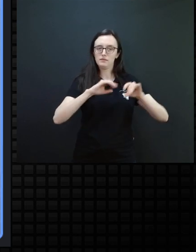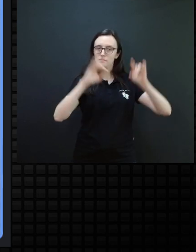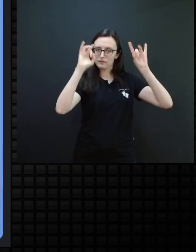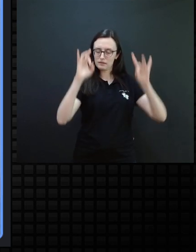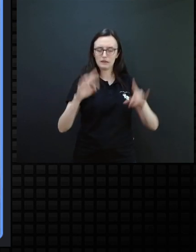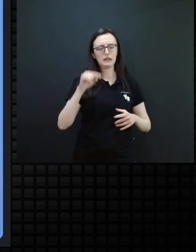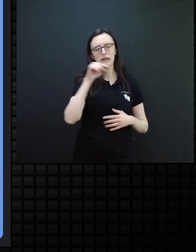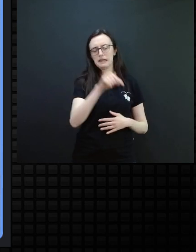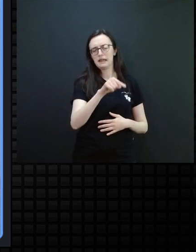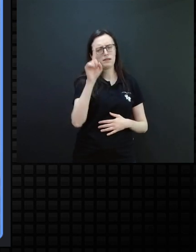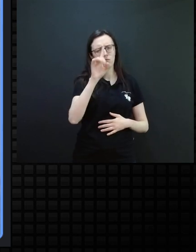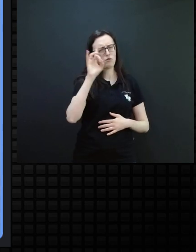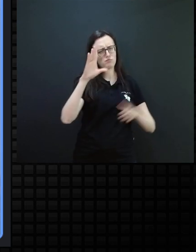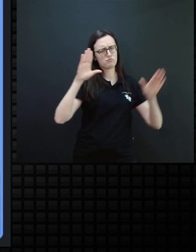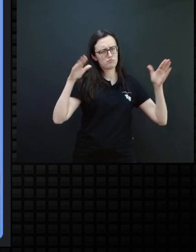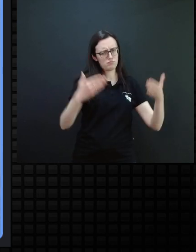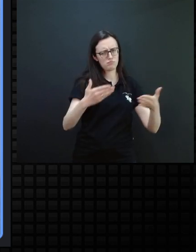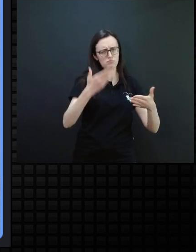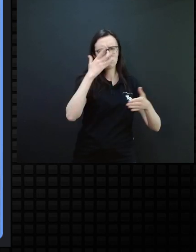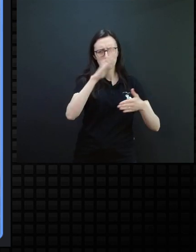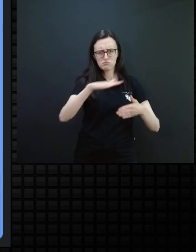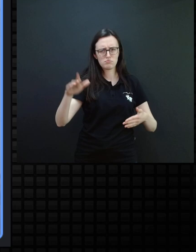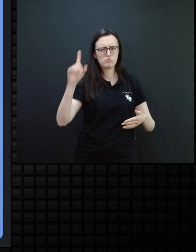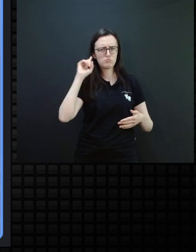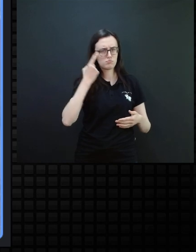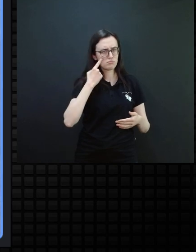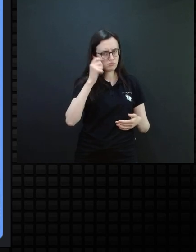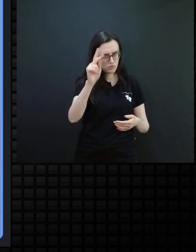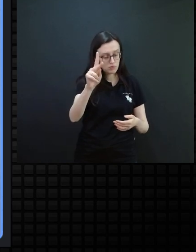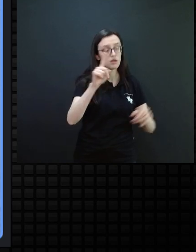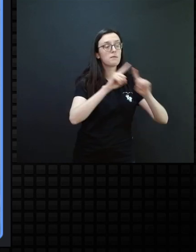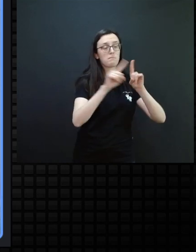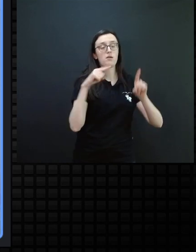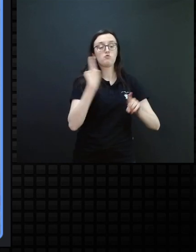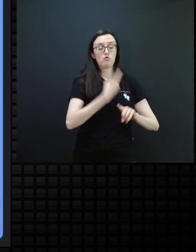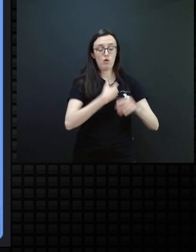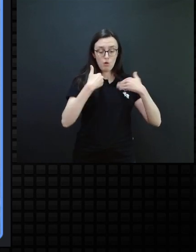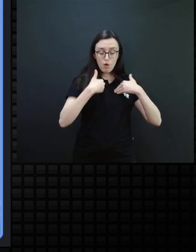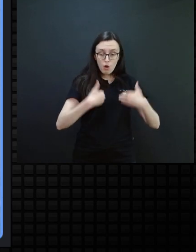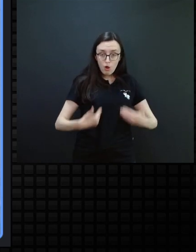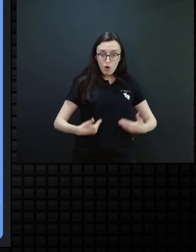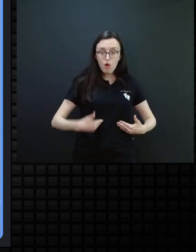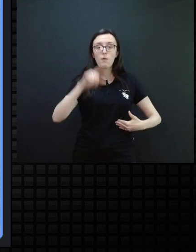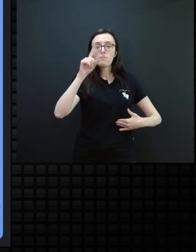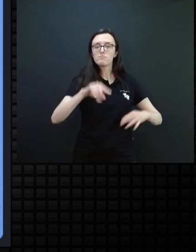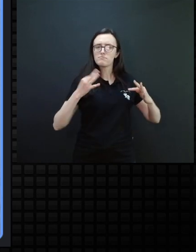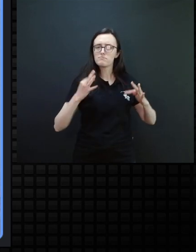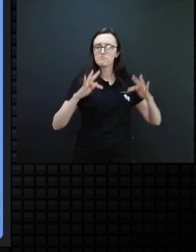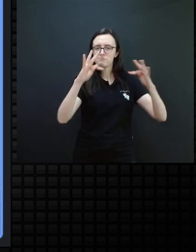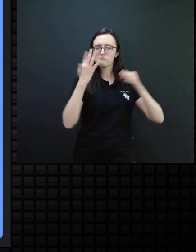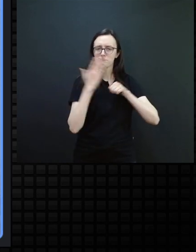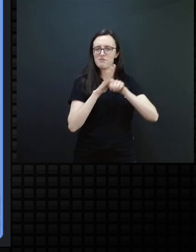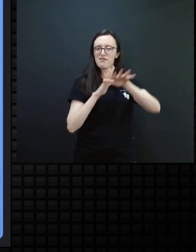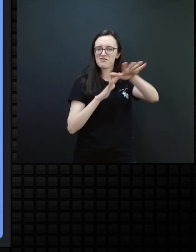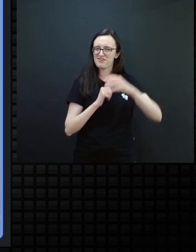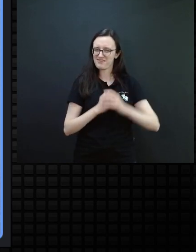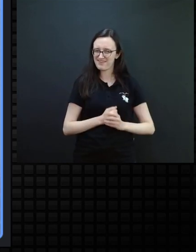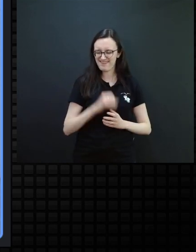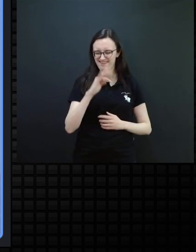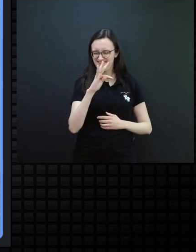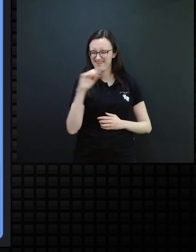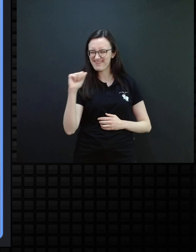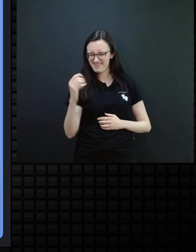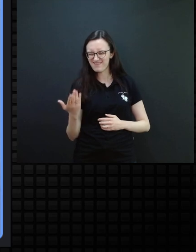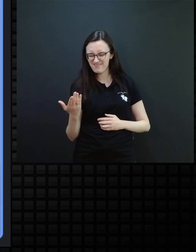isso não vale só para as crianças consumindo sem ele, o nosso corpo é uma tecnologia assistiva. Então, no